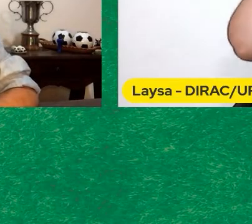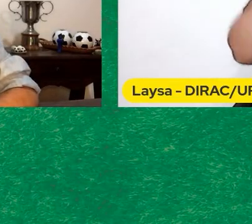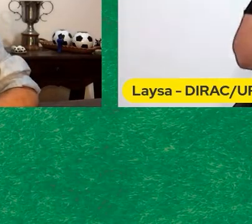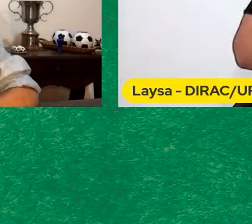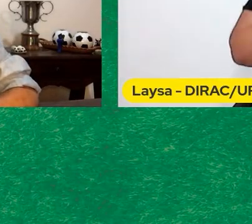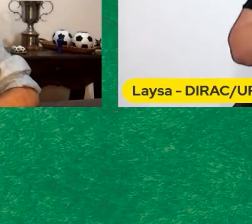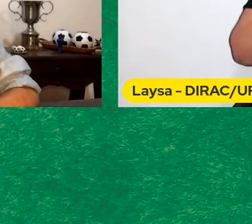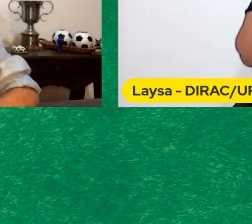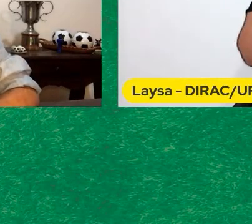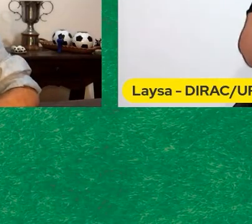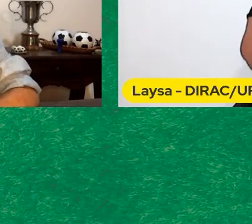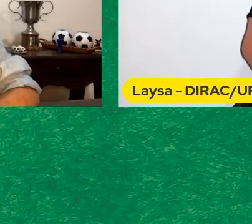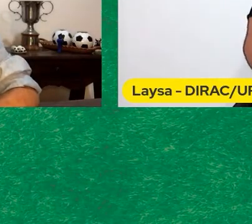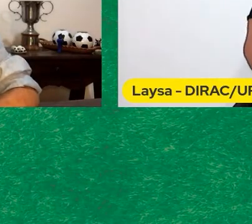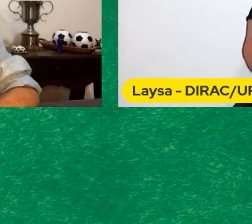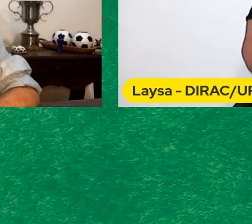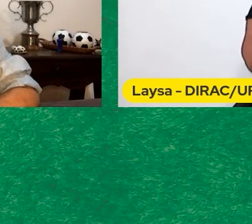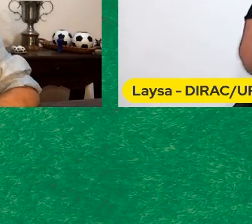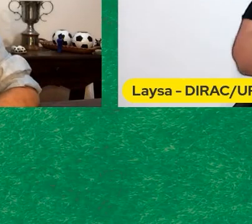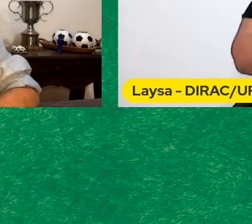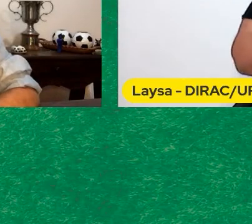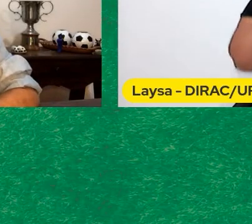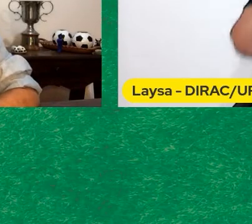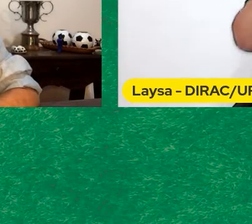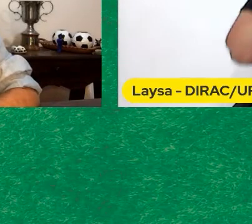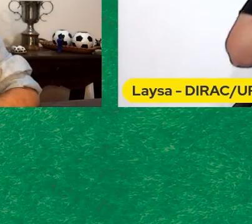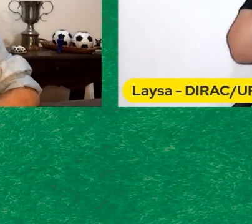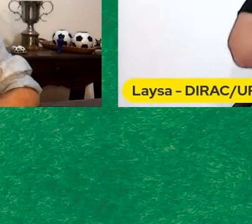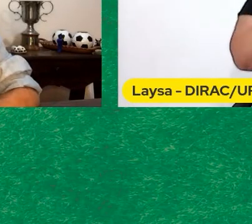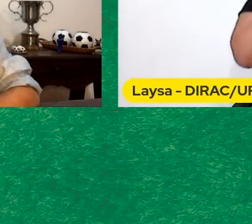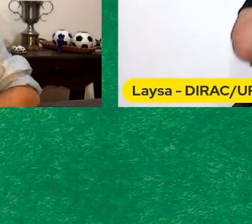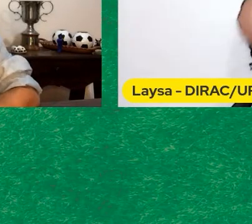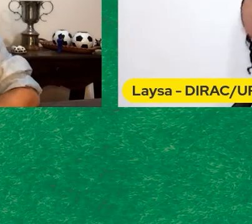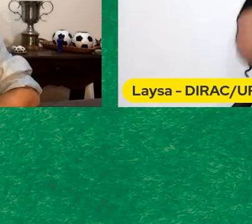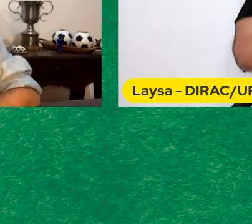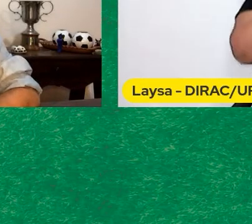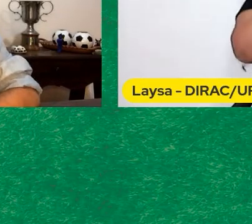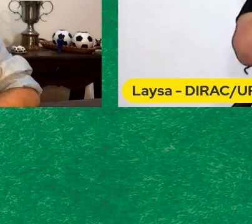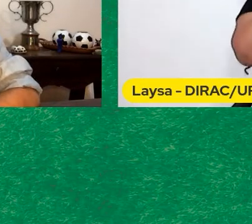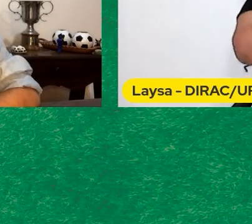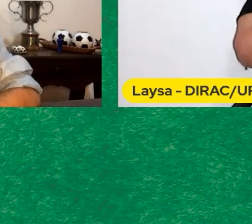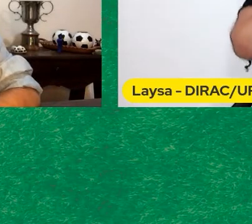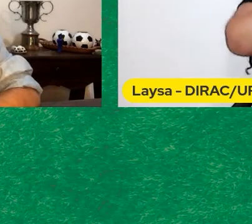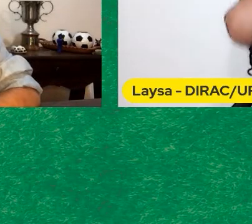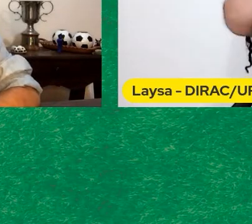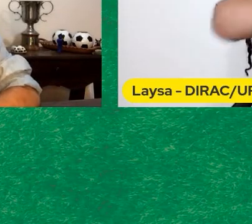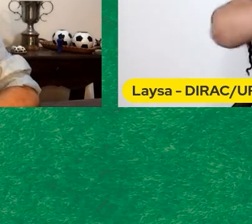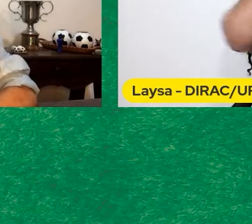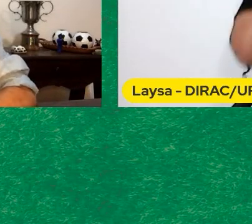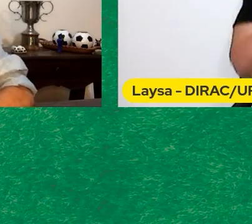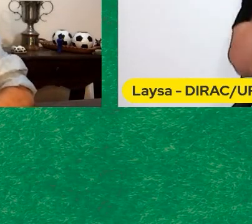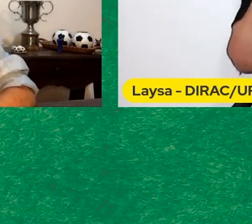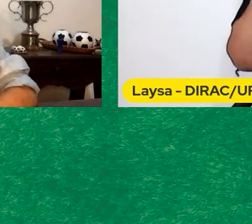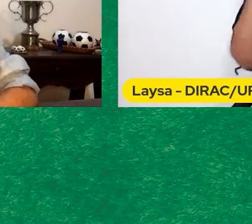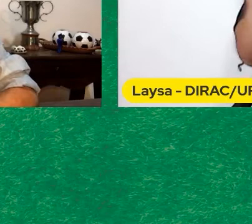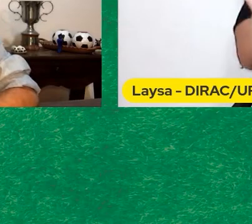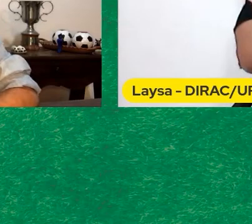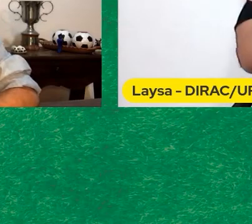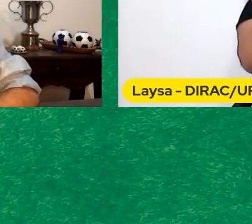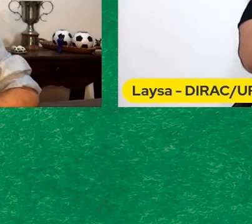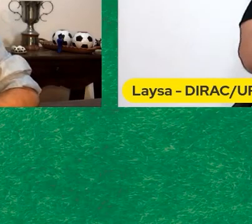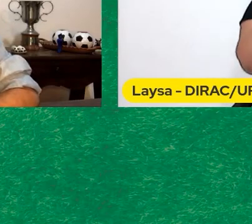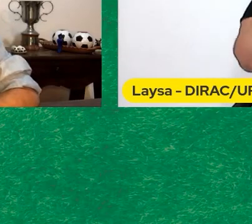2010 Quando convidamos o Capô Para ser o nosso homenageado Daquela edição E recebemos um sinal